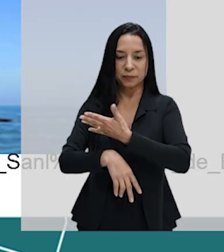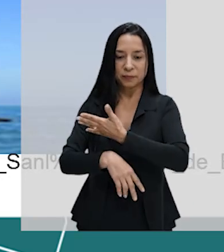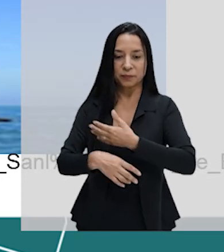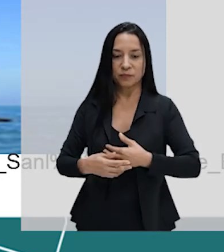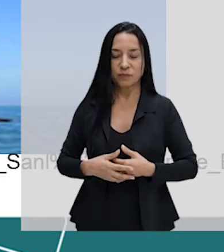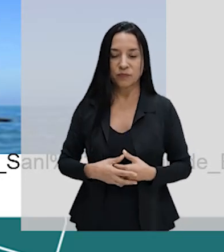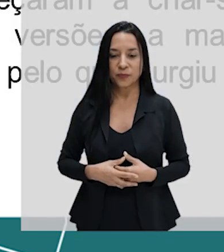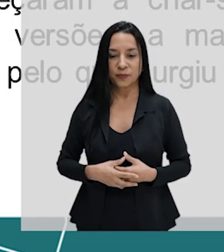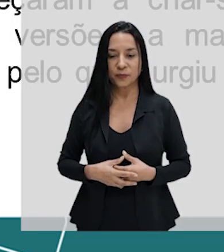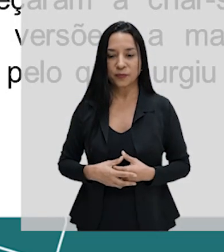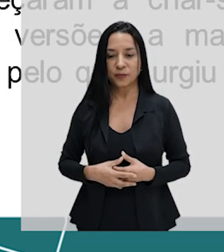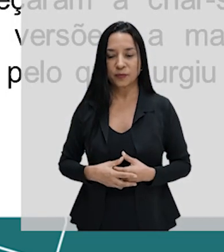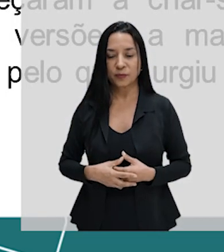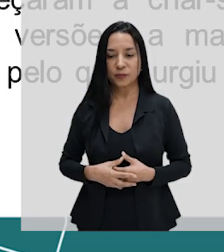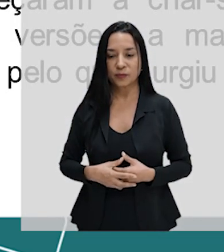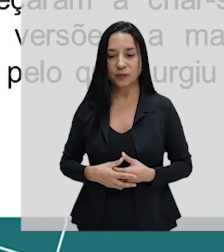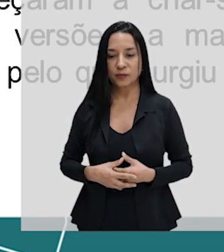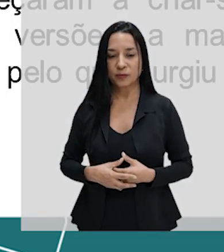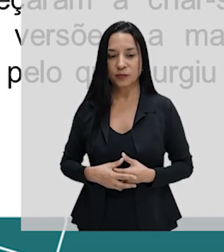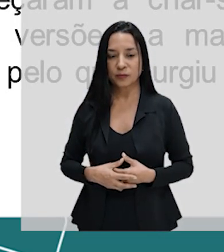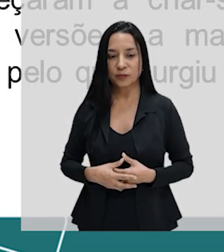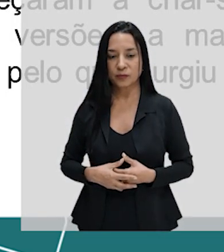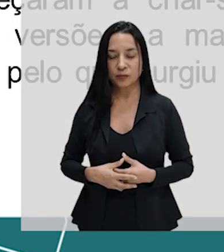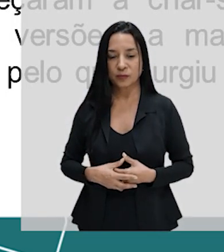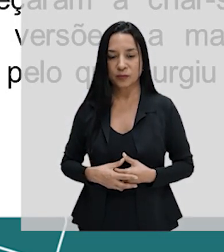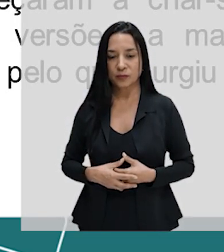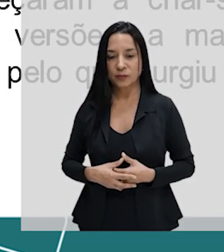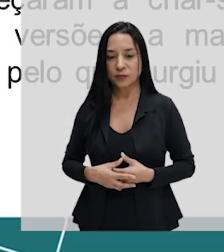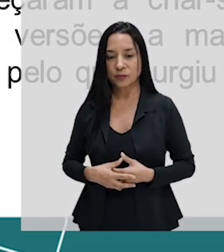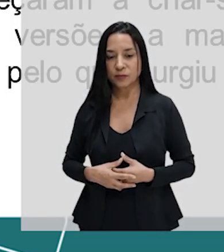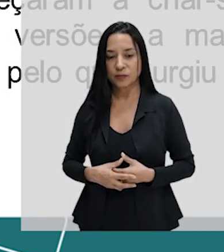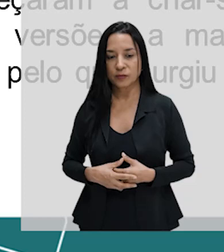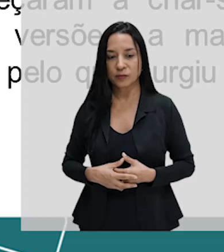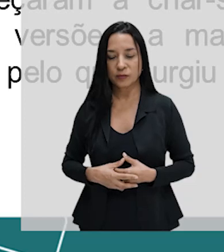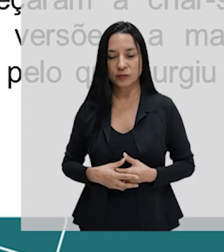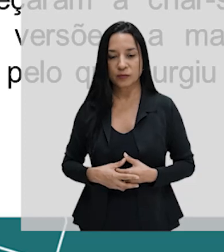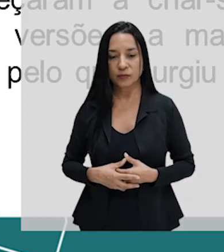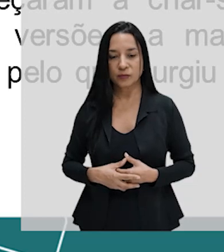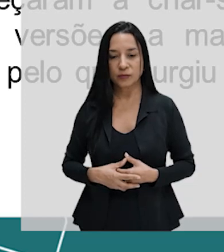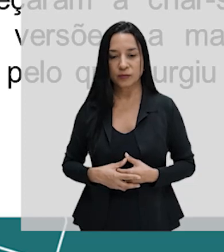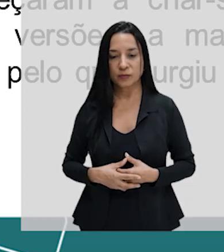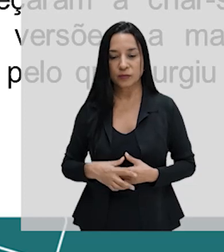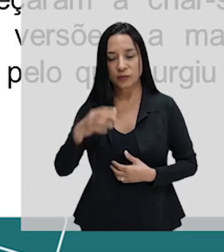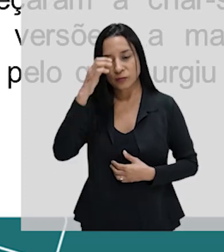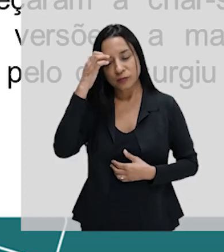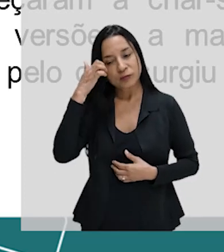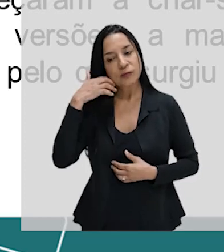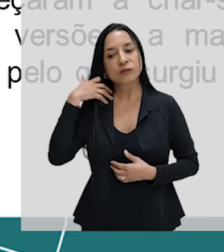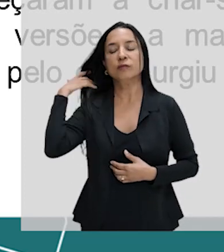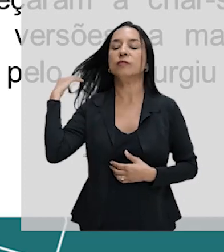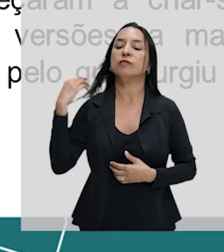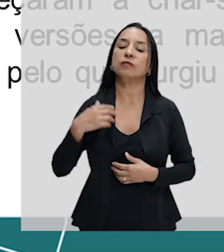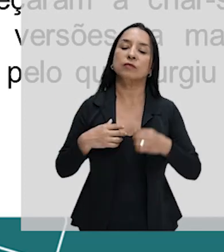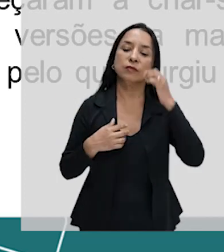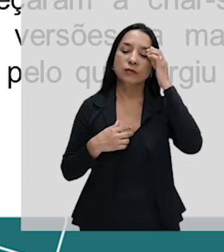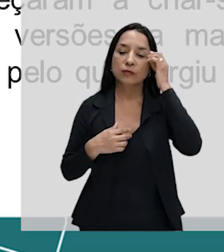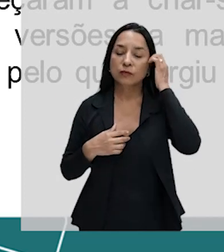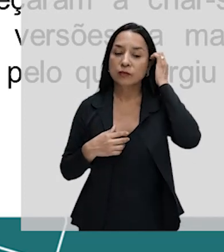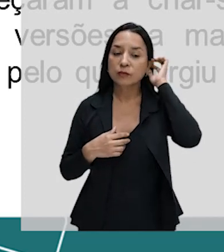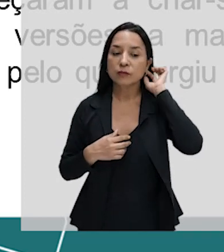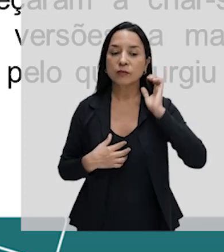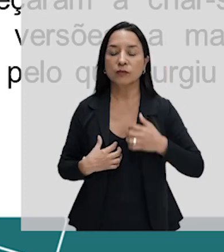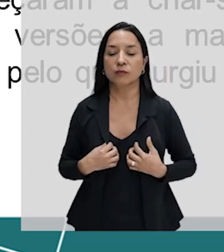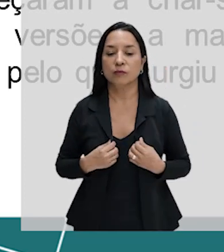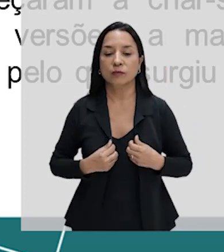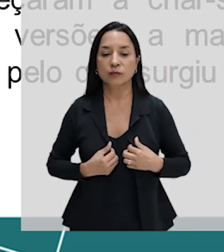um barco argentino carregado de arroz foi enviado até a Espanha com o objetivo de atenuar a fome que se fazia